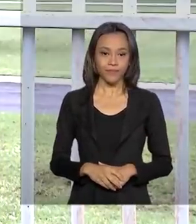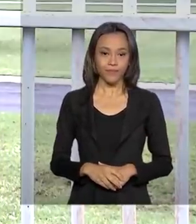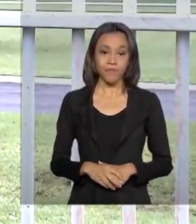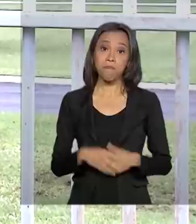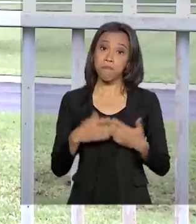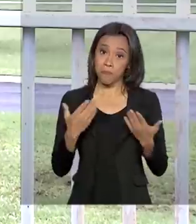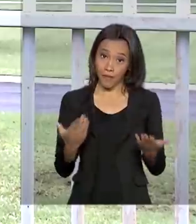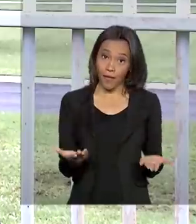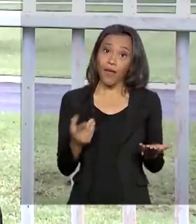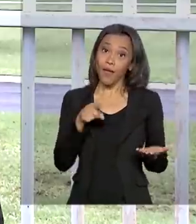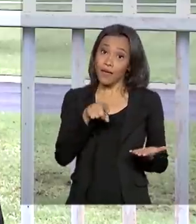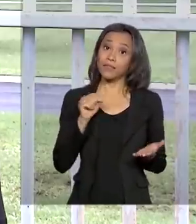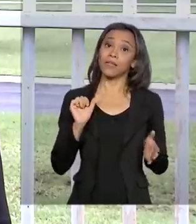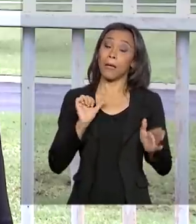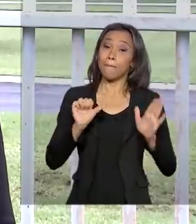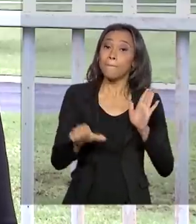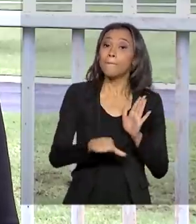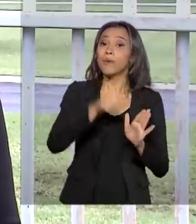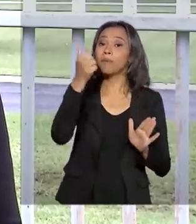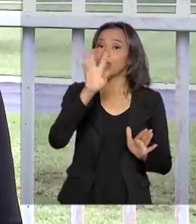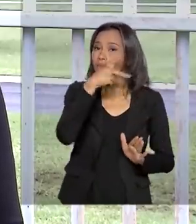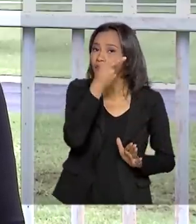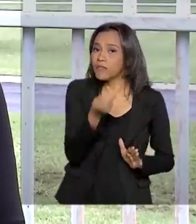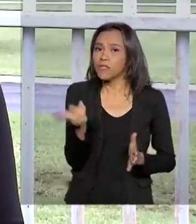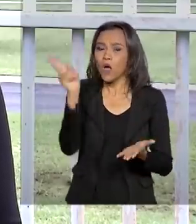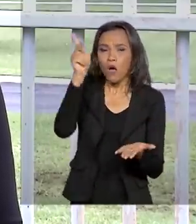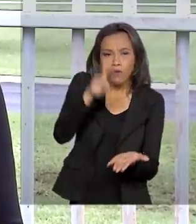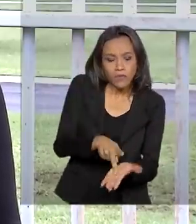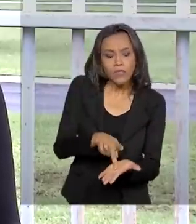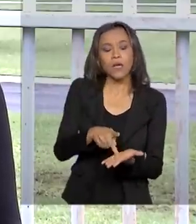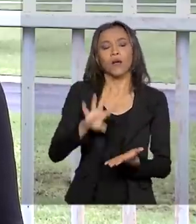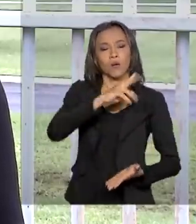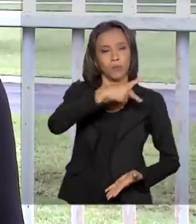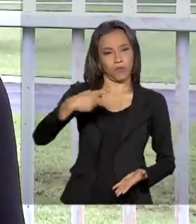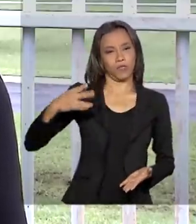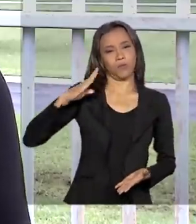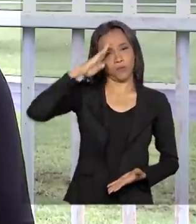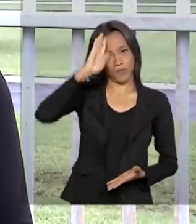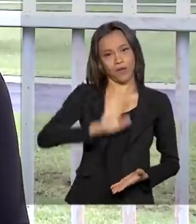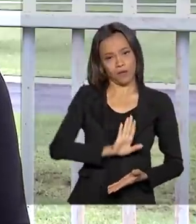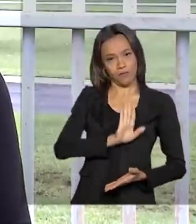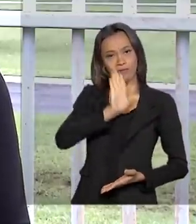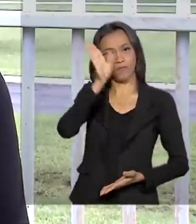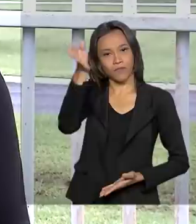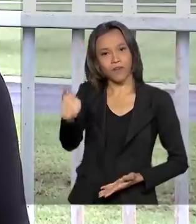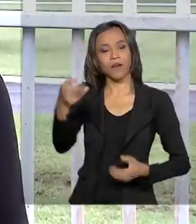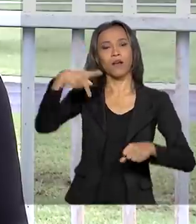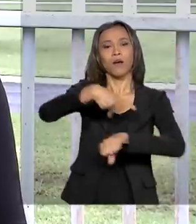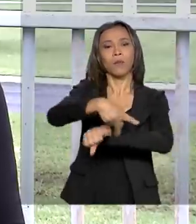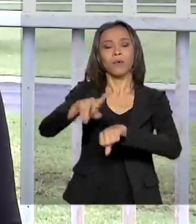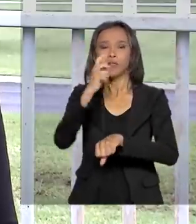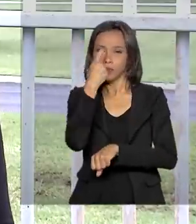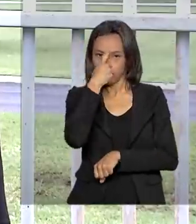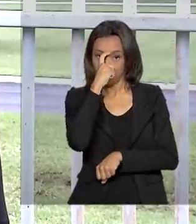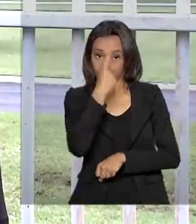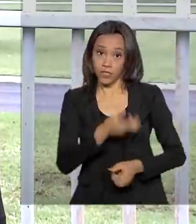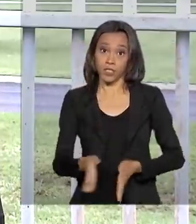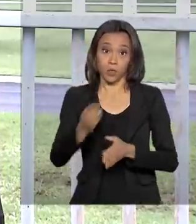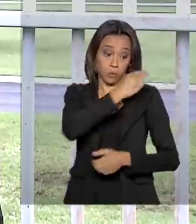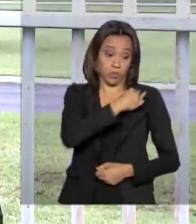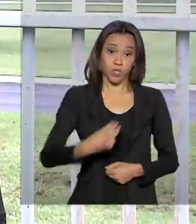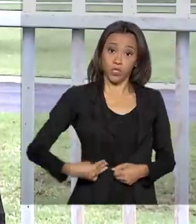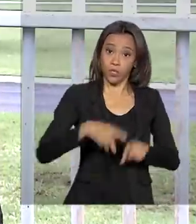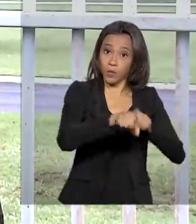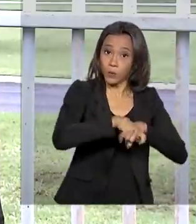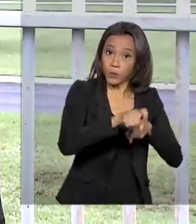Essa é a primeira visita oficial que o presidente Jair Bolsonaro faz à Índia. Os ministros da Agricultura, Tereza